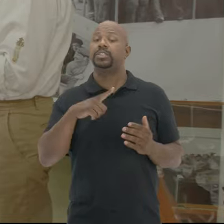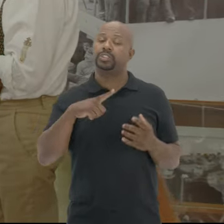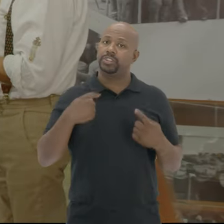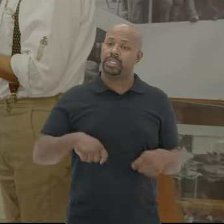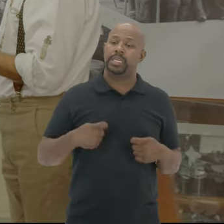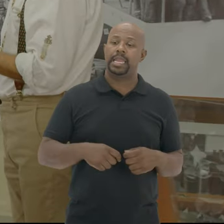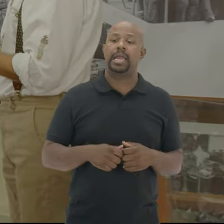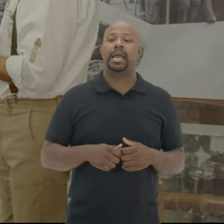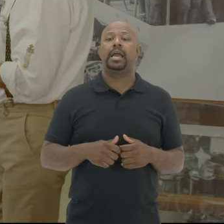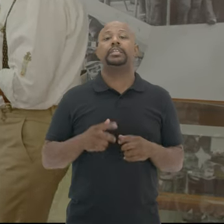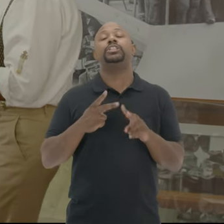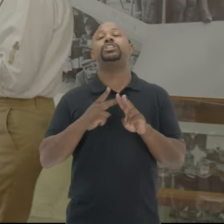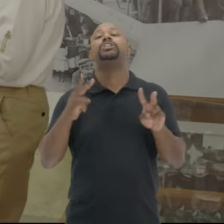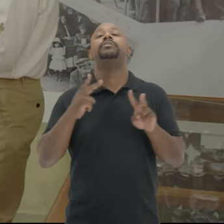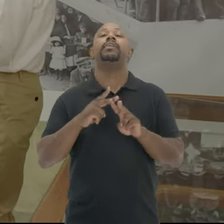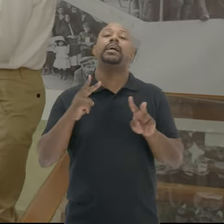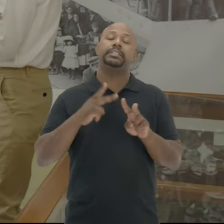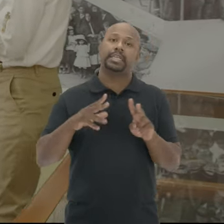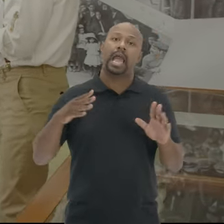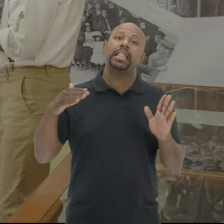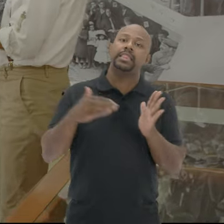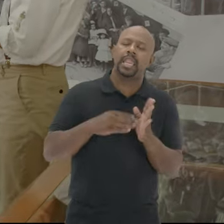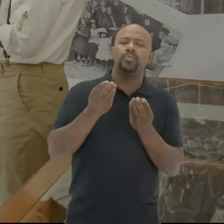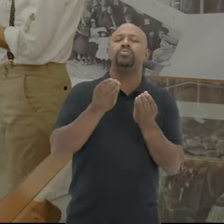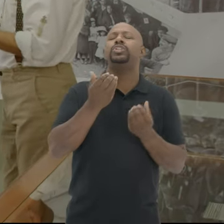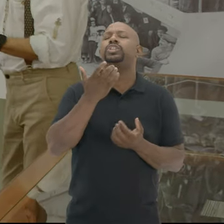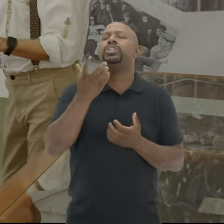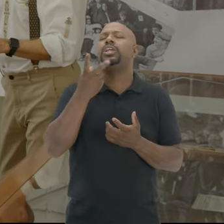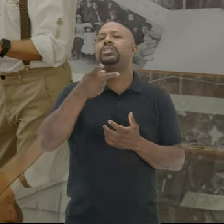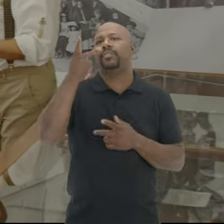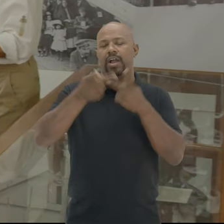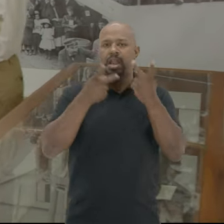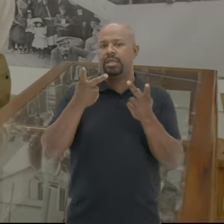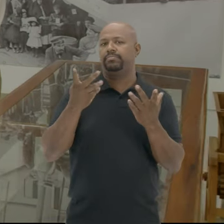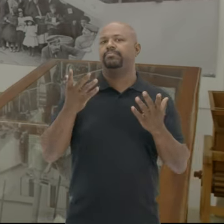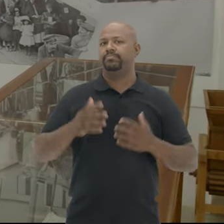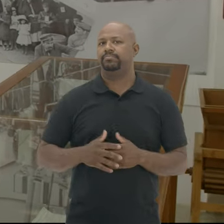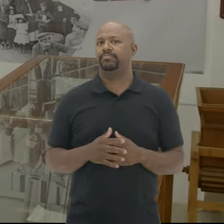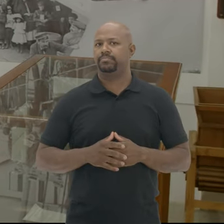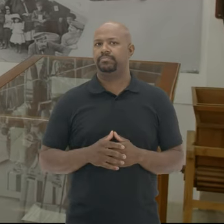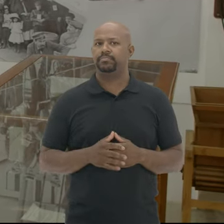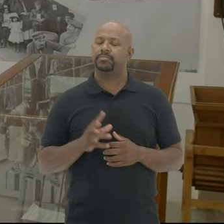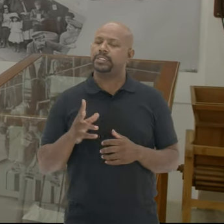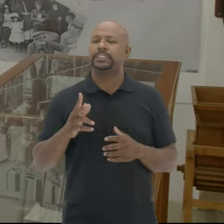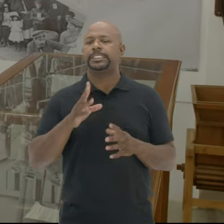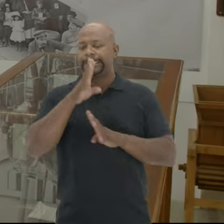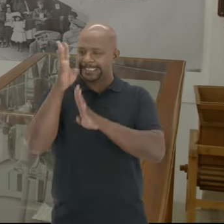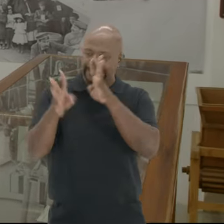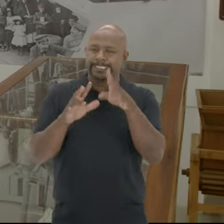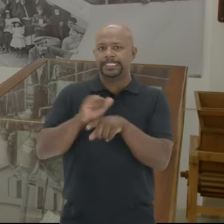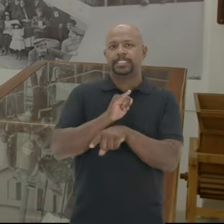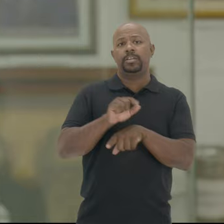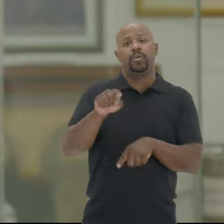Você tinha que disfarçar até o sotaque Paulo Augusto Wilhelm Procurava-se de qualquer